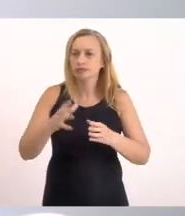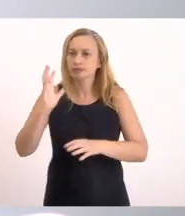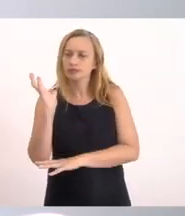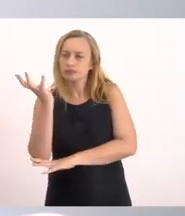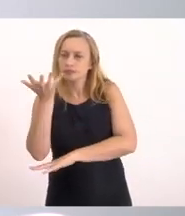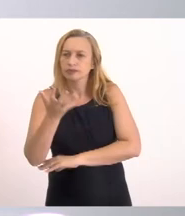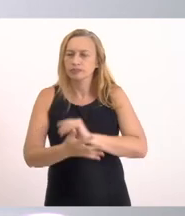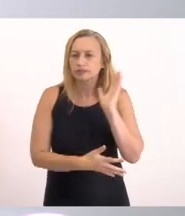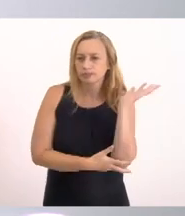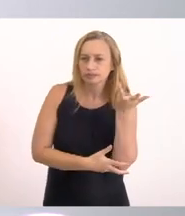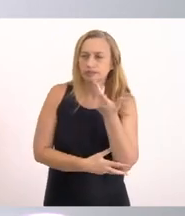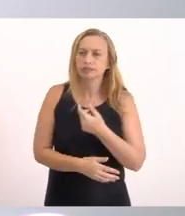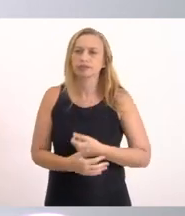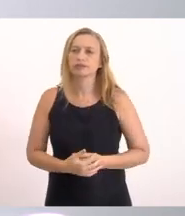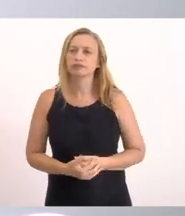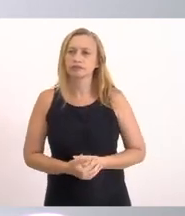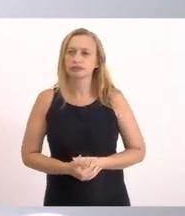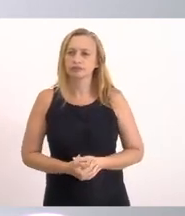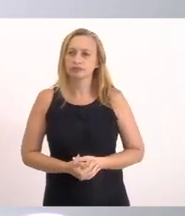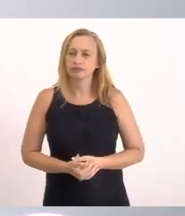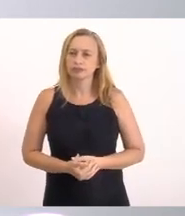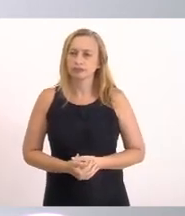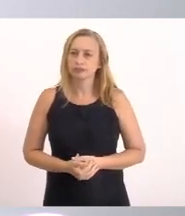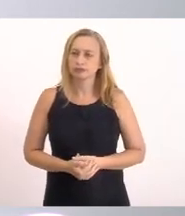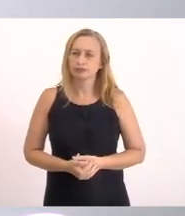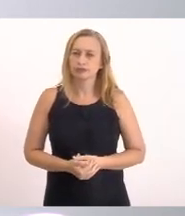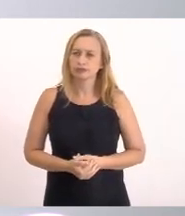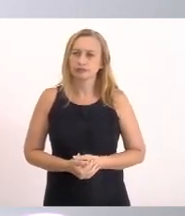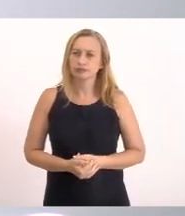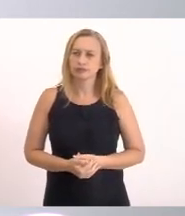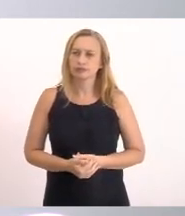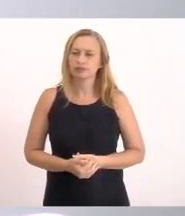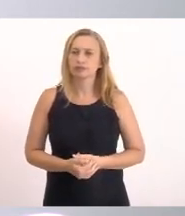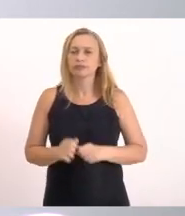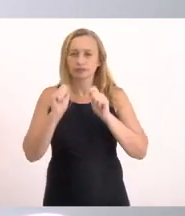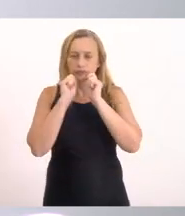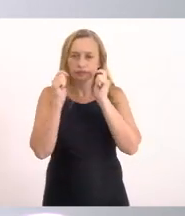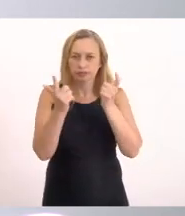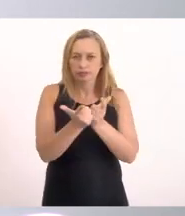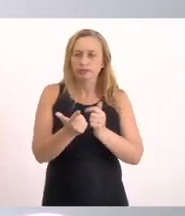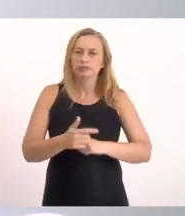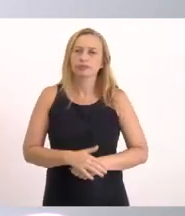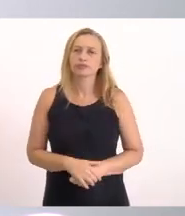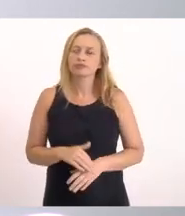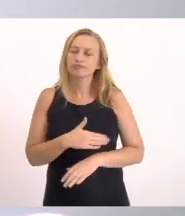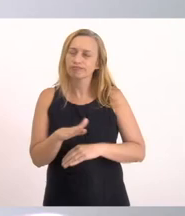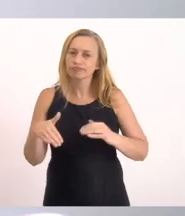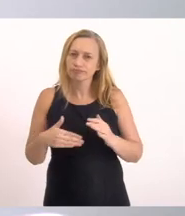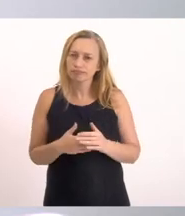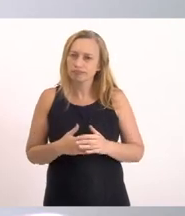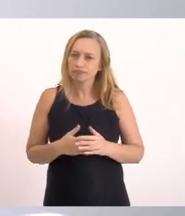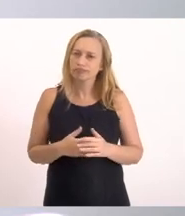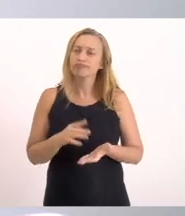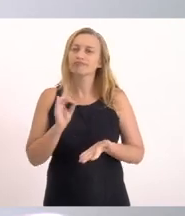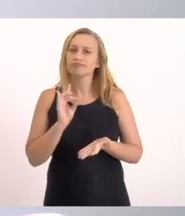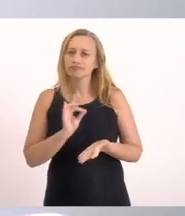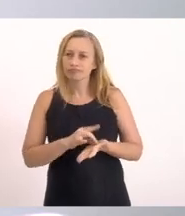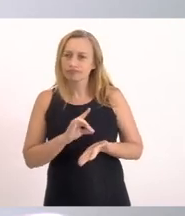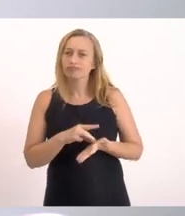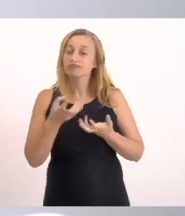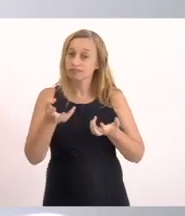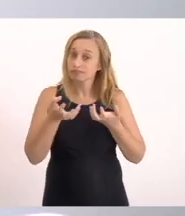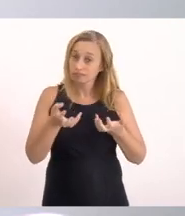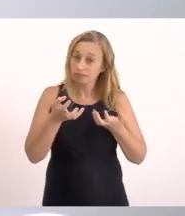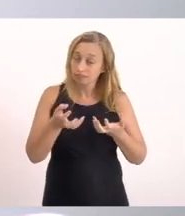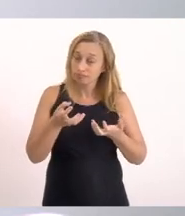E daqui De proteção do Meio Ambiente Da Alerje E de todos Aqueles que realmente Querem